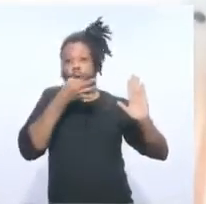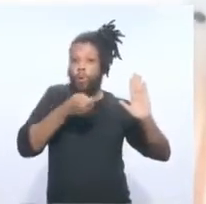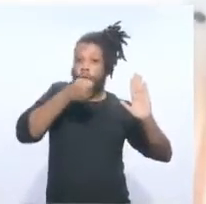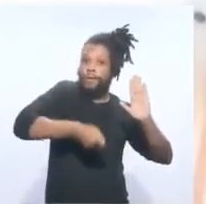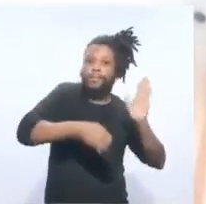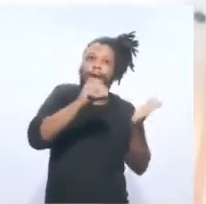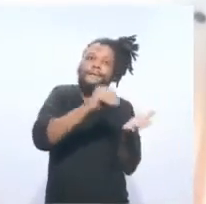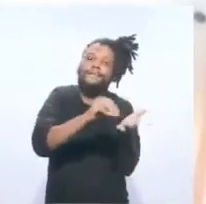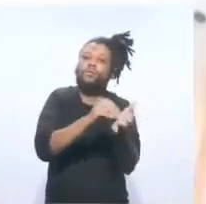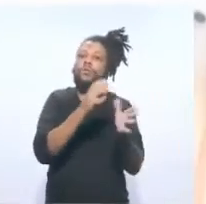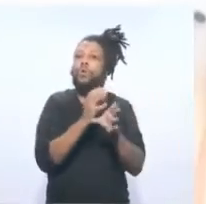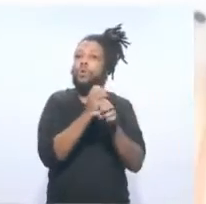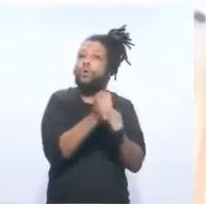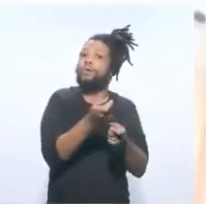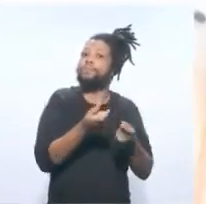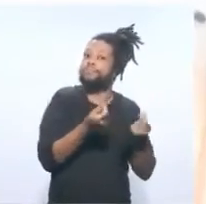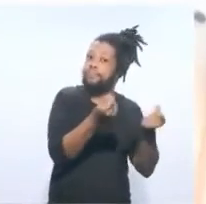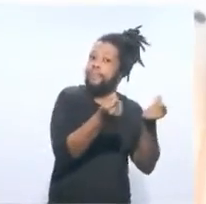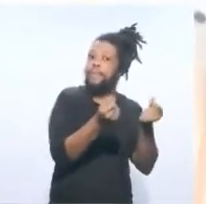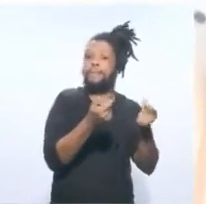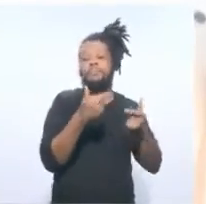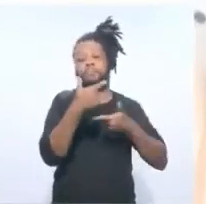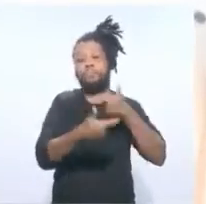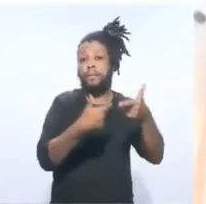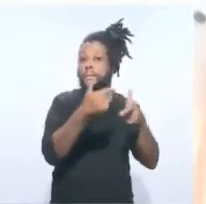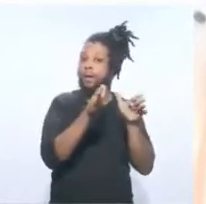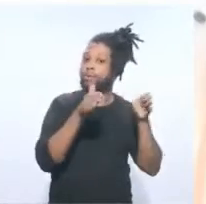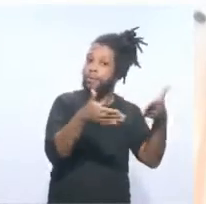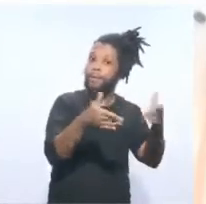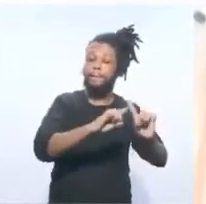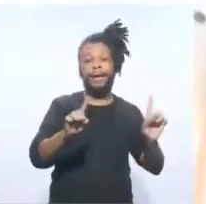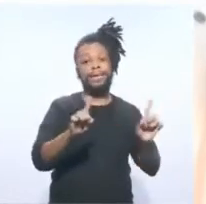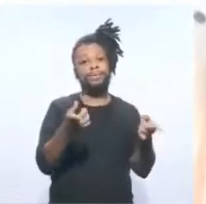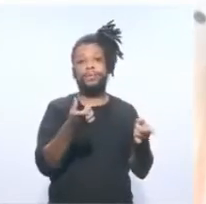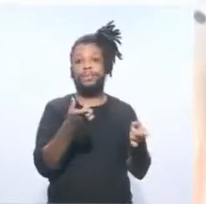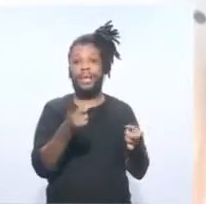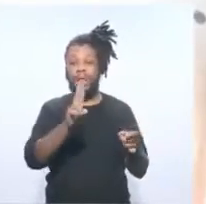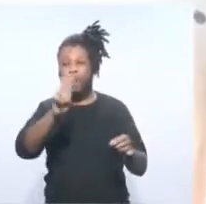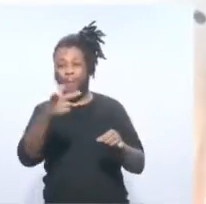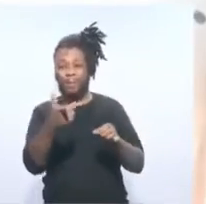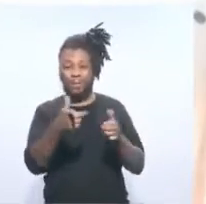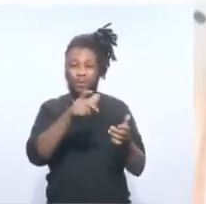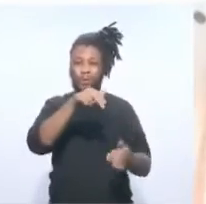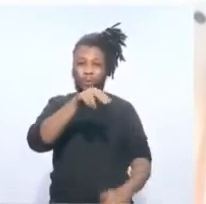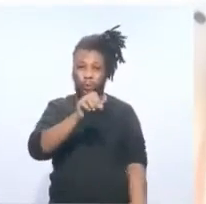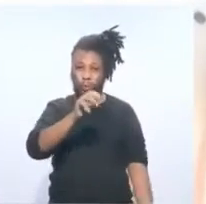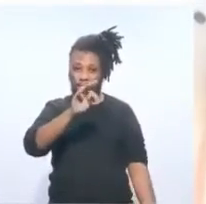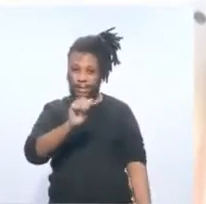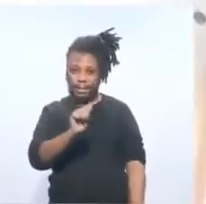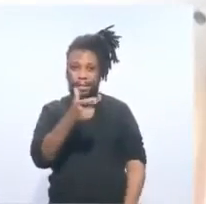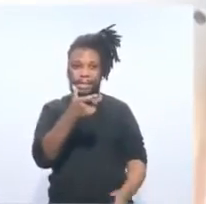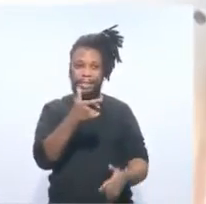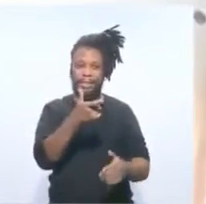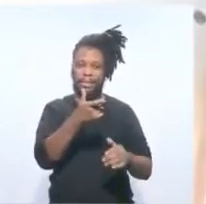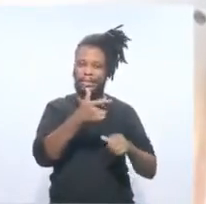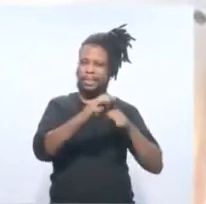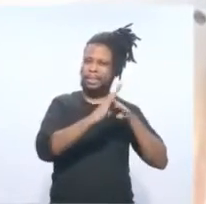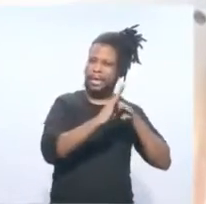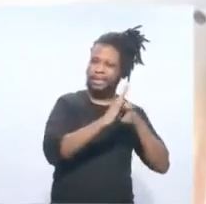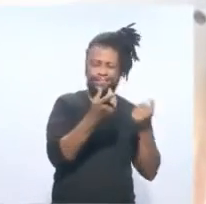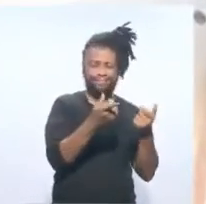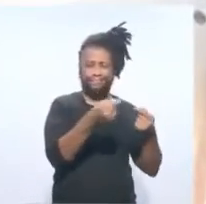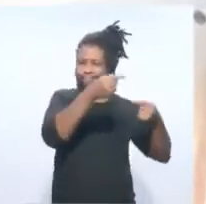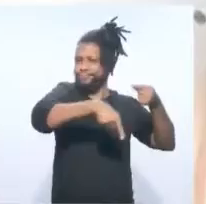orçamento para atividade fim, mas você não pode chamar isso de nota técnica. Dito isso, a gente emendou esse